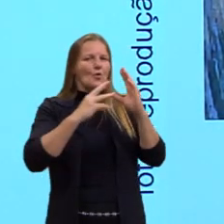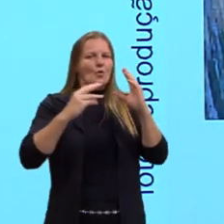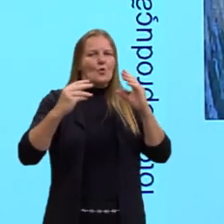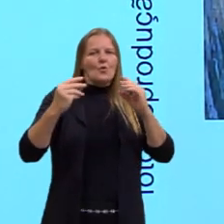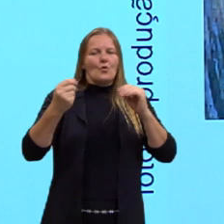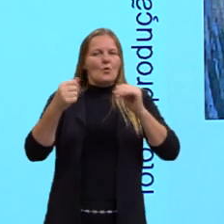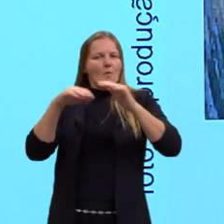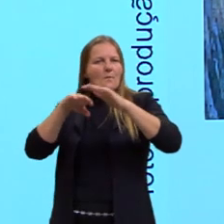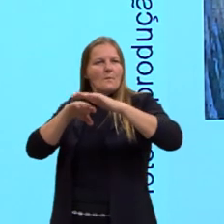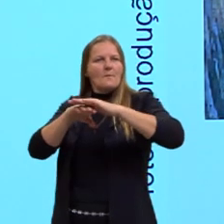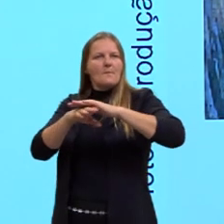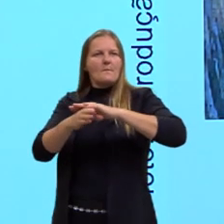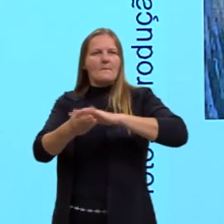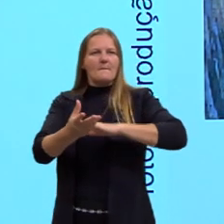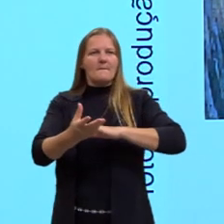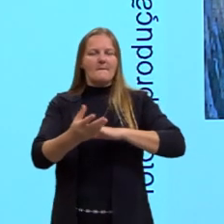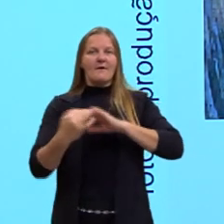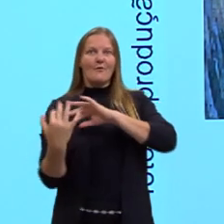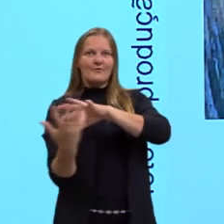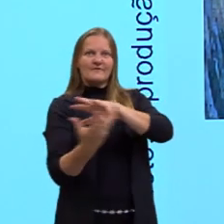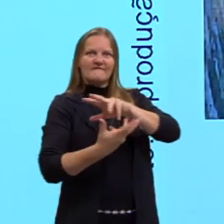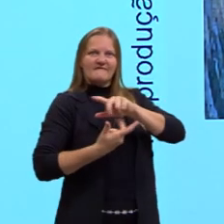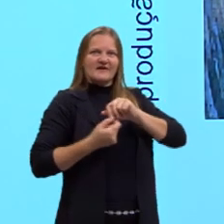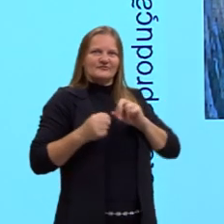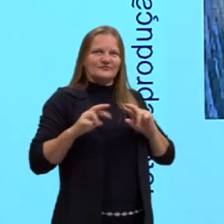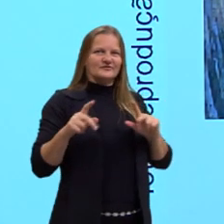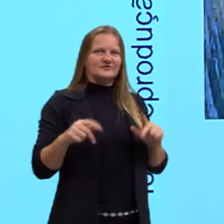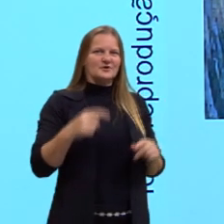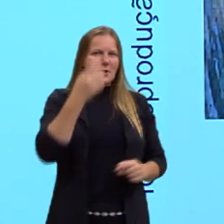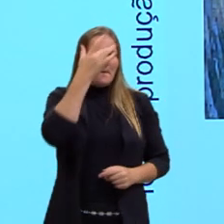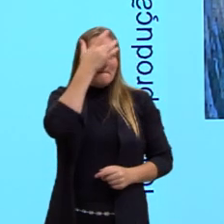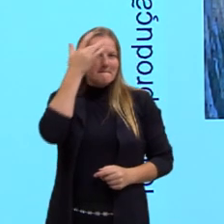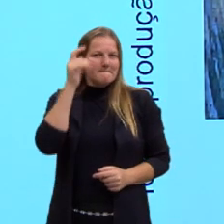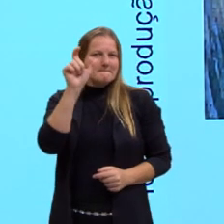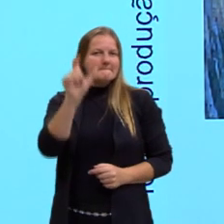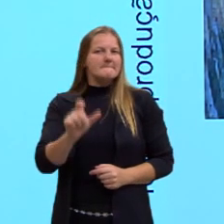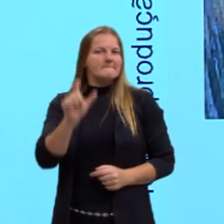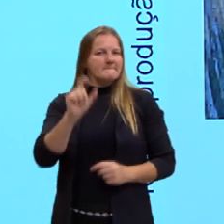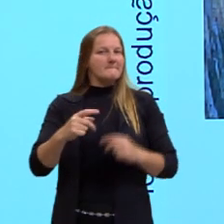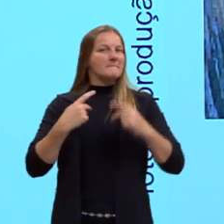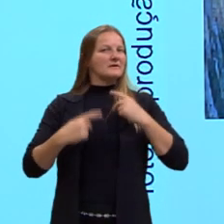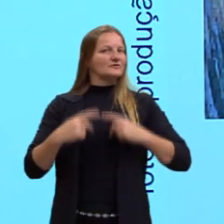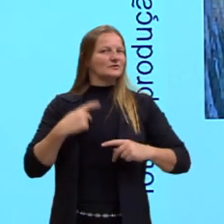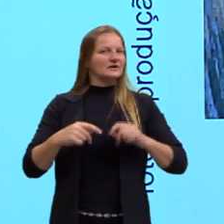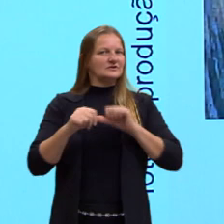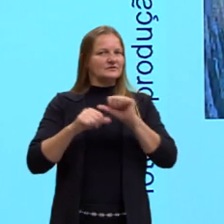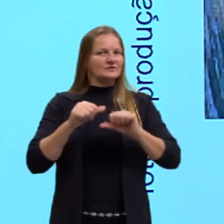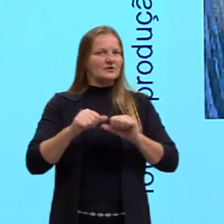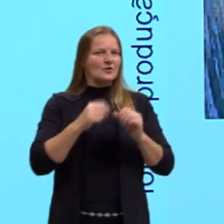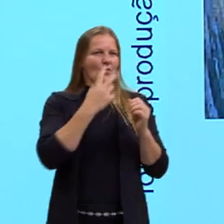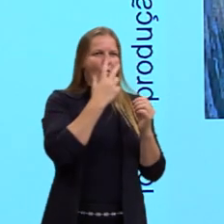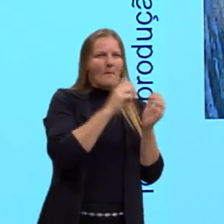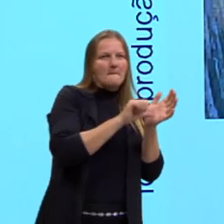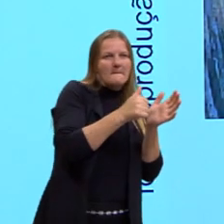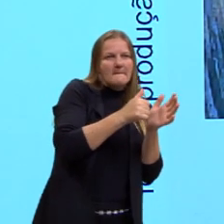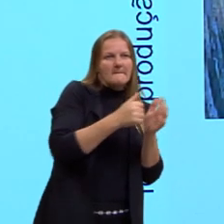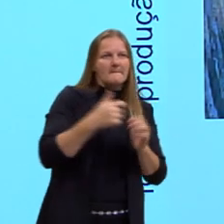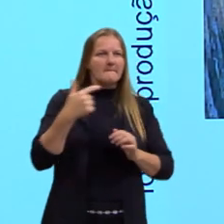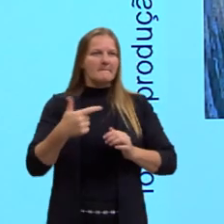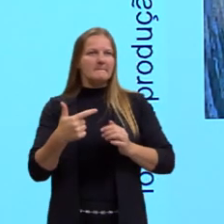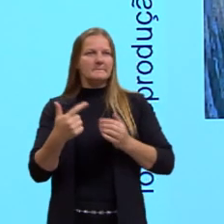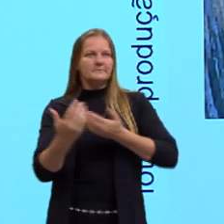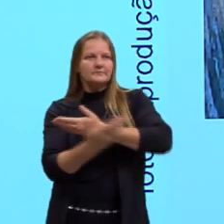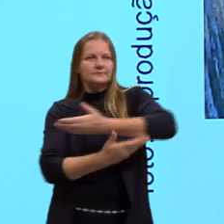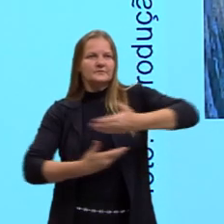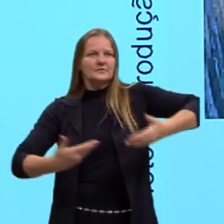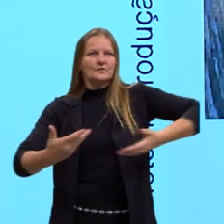outro universo. Com outro personagem. Mas a gente tem uma releitura. Algo parecido. A